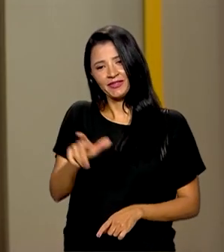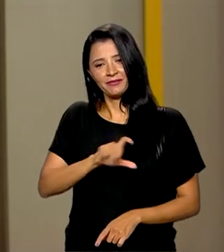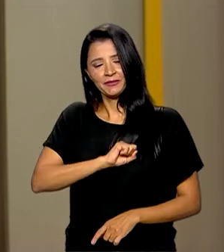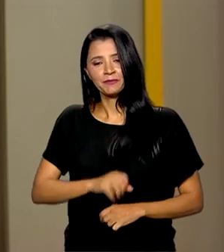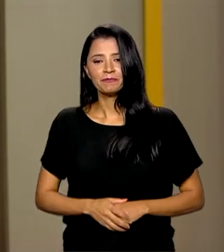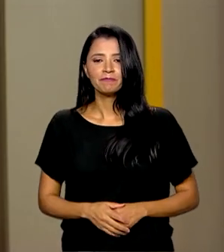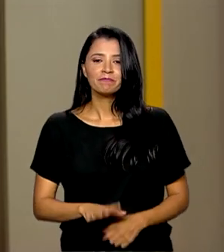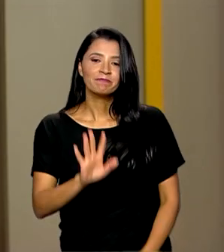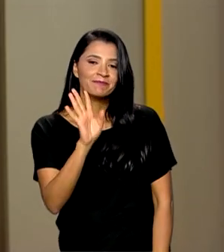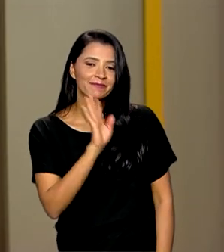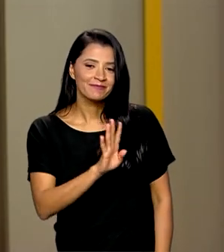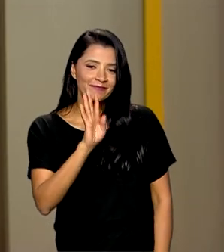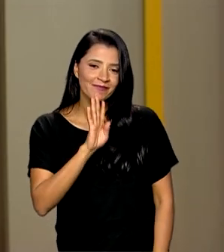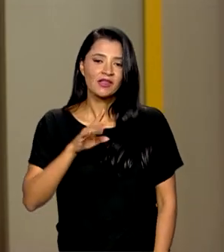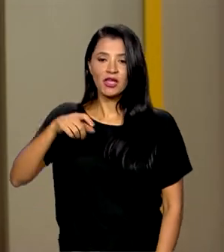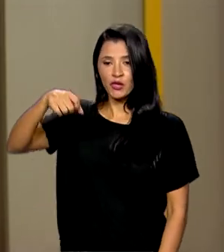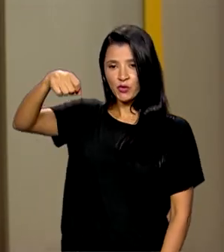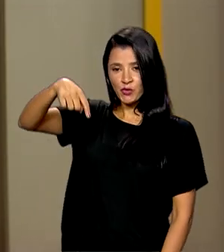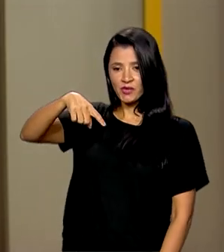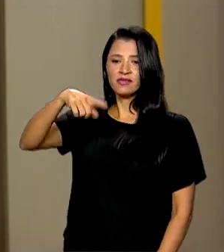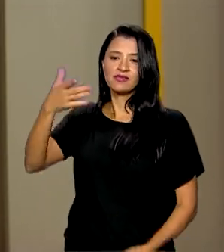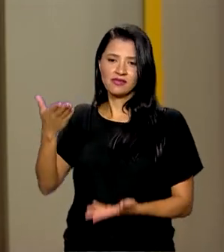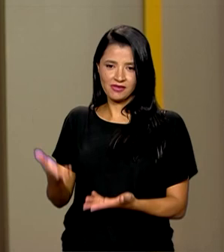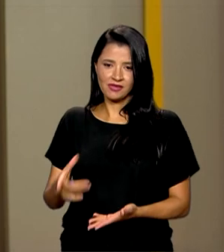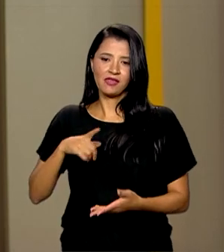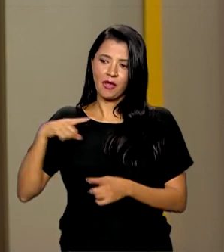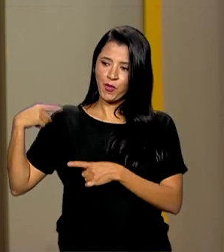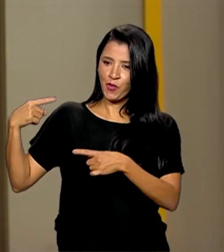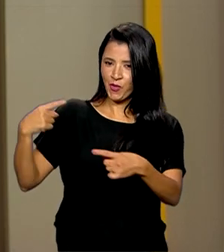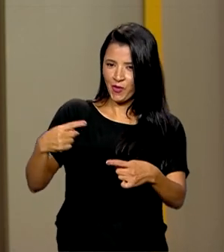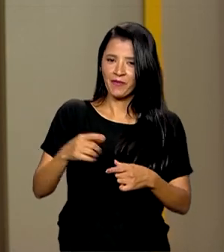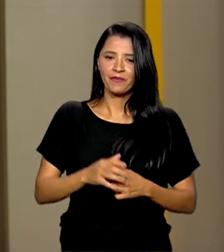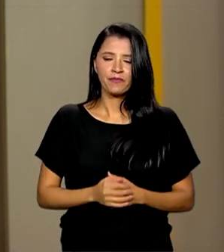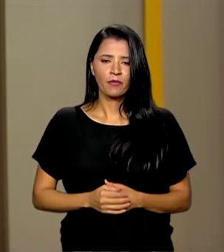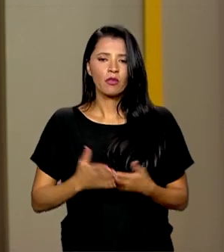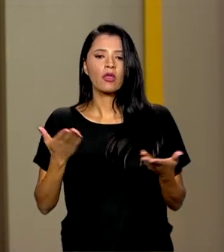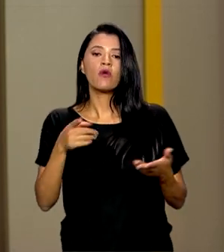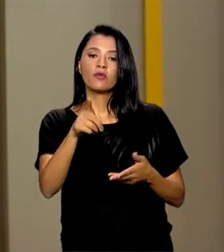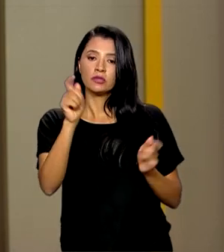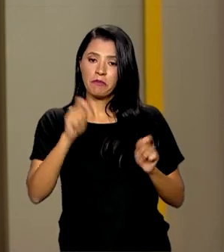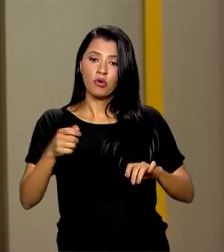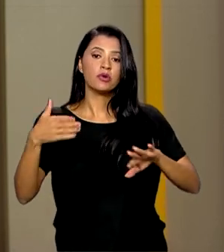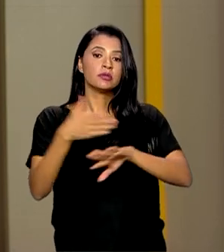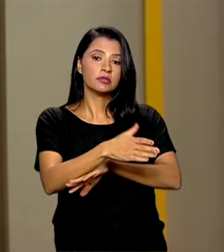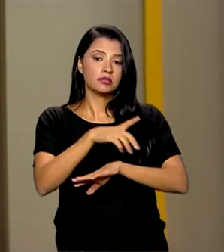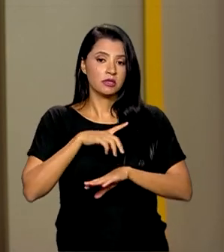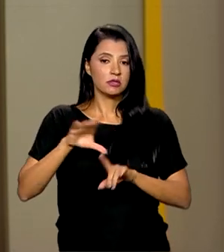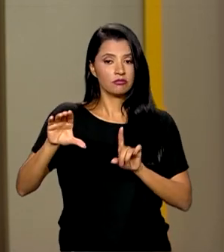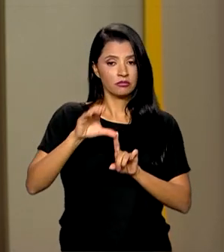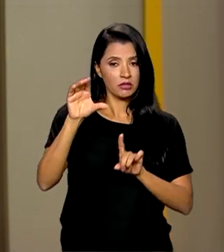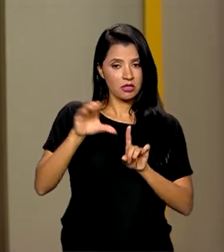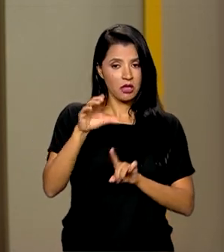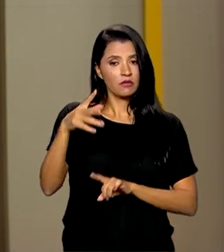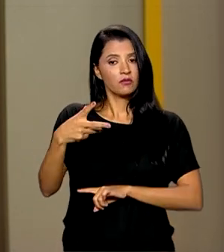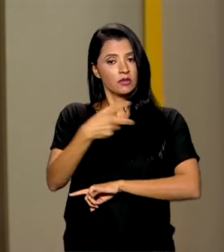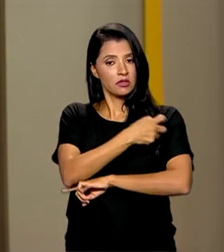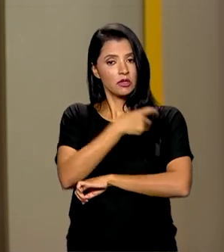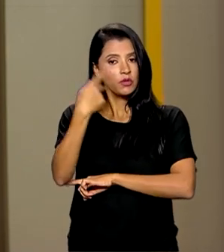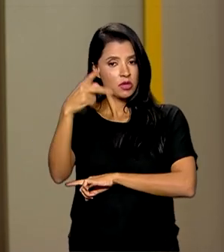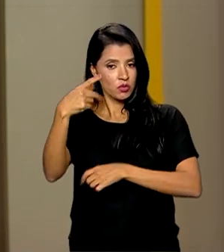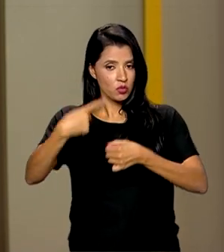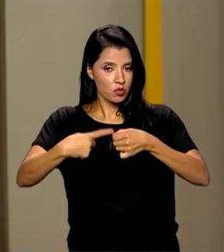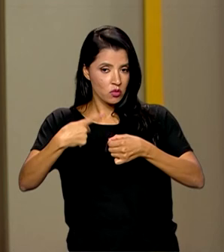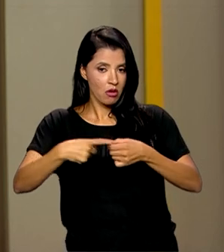Muito legal, e o Zé Gotinha aí percorrendo gerações. Olha só, você pode acessar o calendário de vacinações na sua